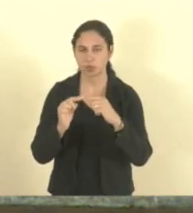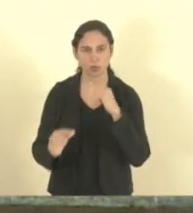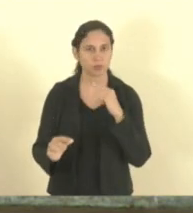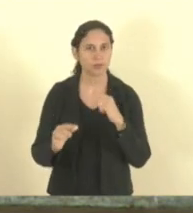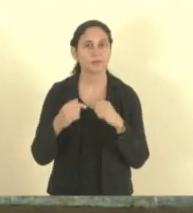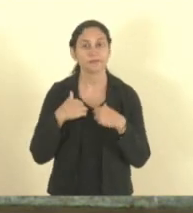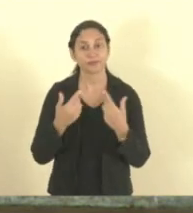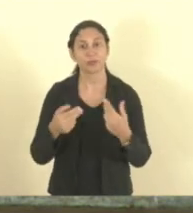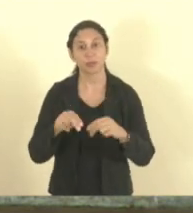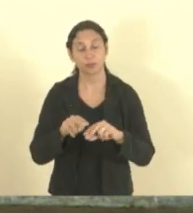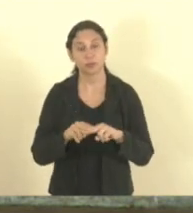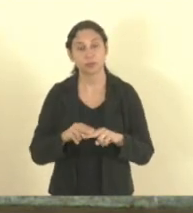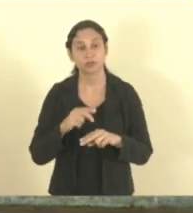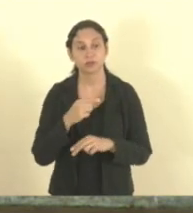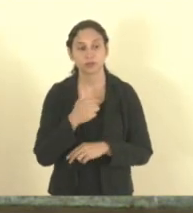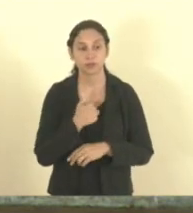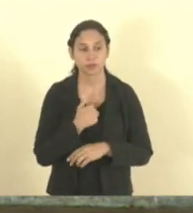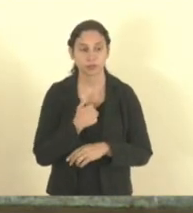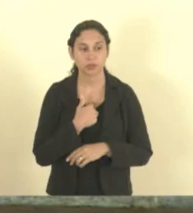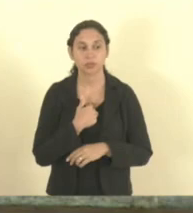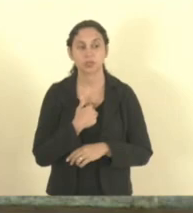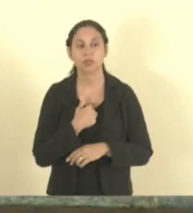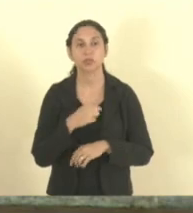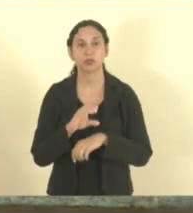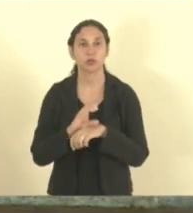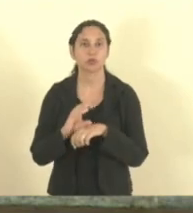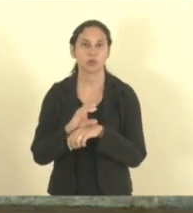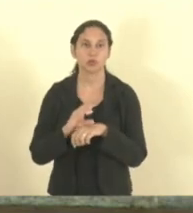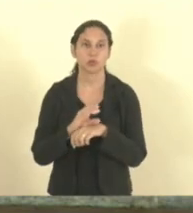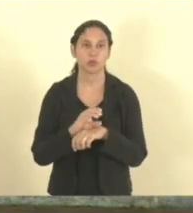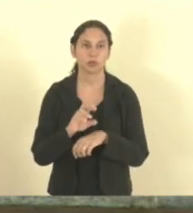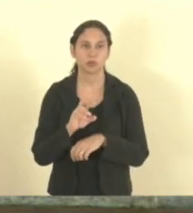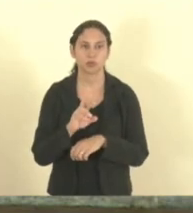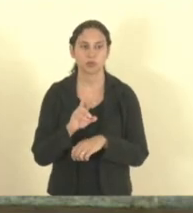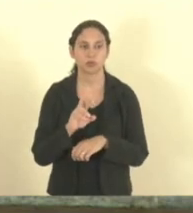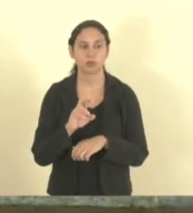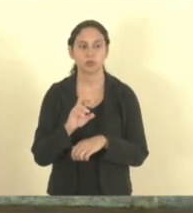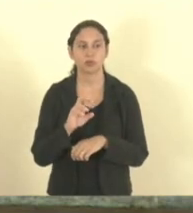por essa razão, sou pela inconstitucionalidade do projeto, presidente.